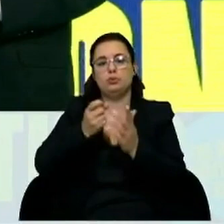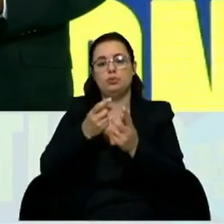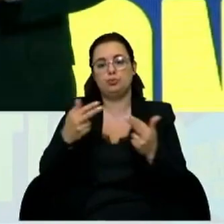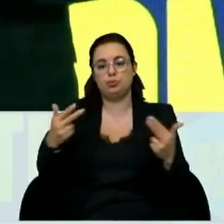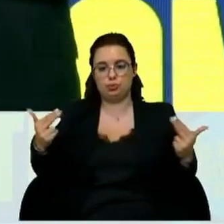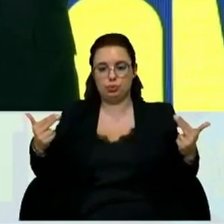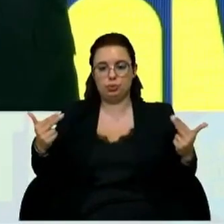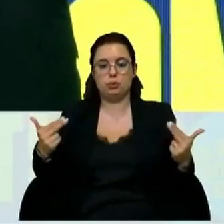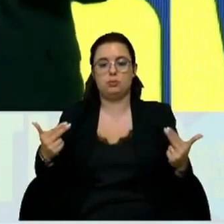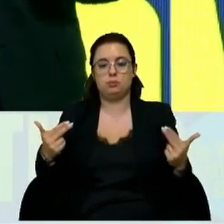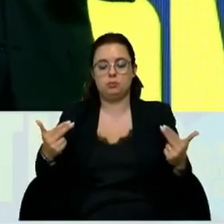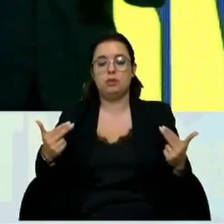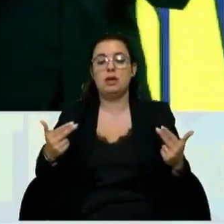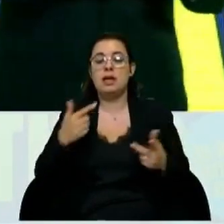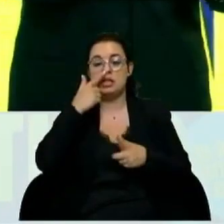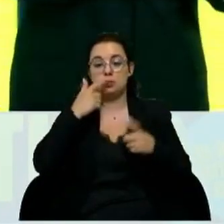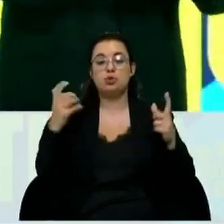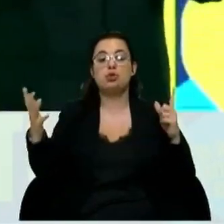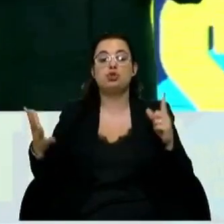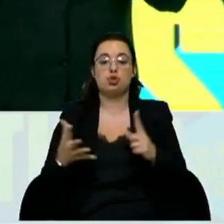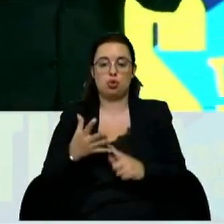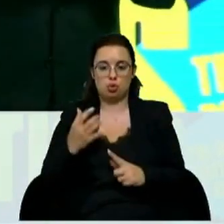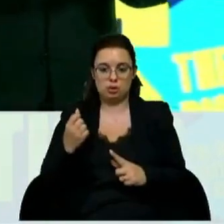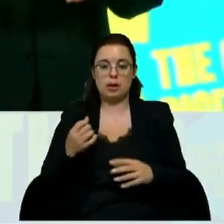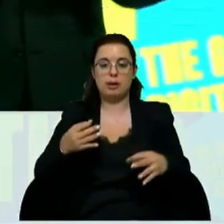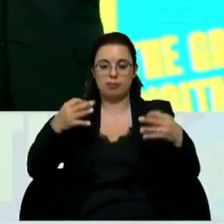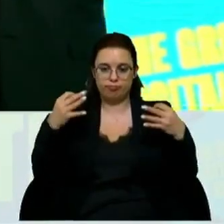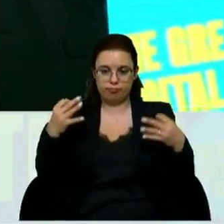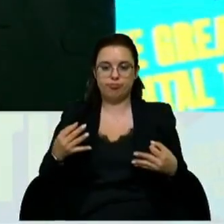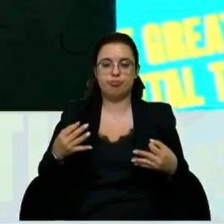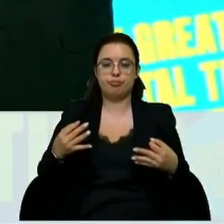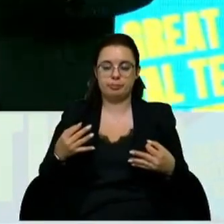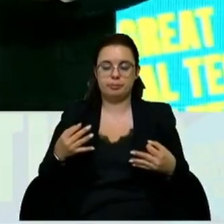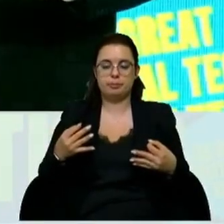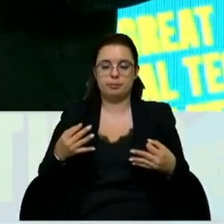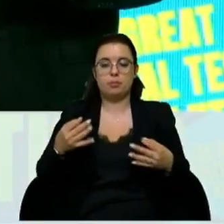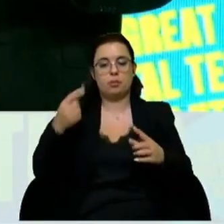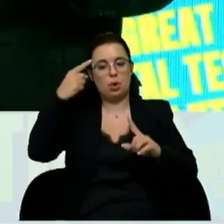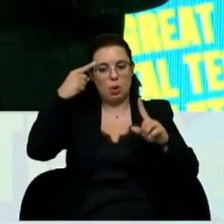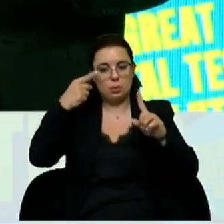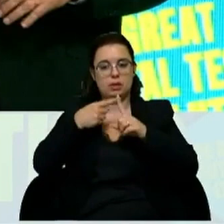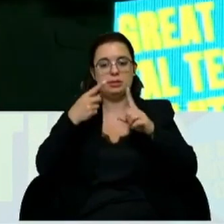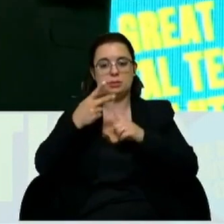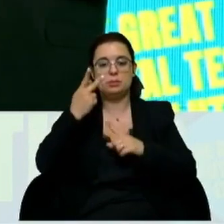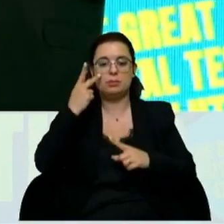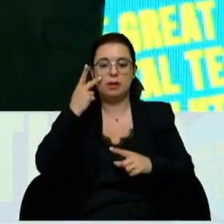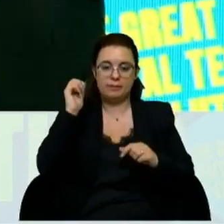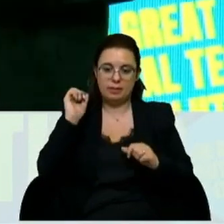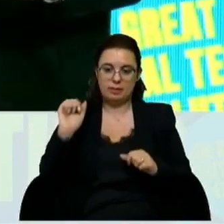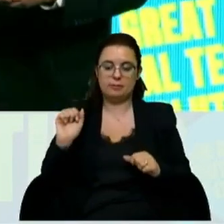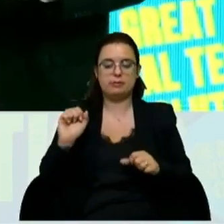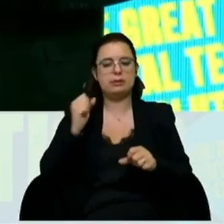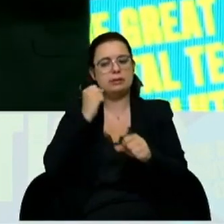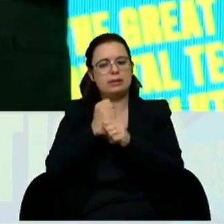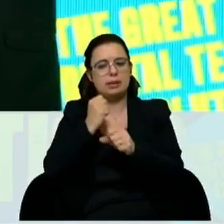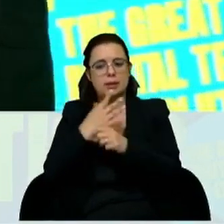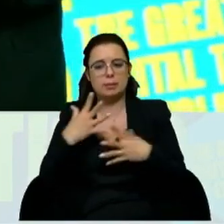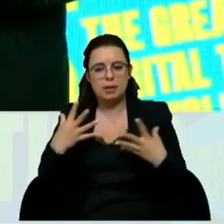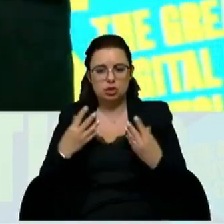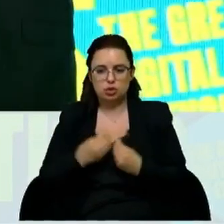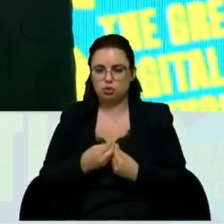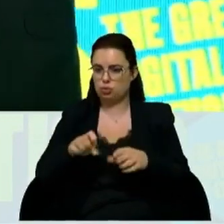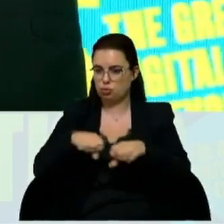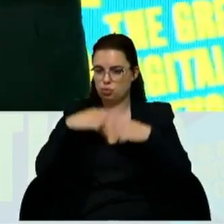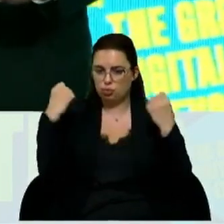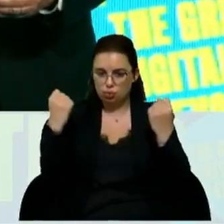Um setor onde as pessoas conseguem, efetivamente, ter objetivos para a sua vida. Colaborar com a